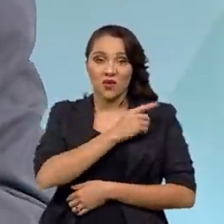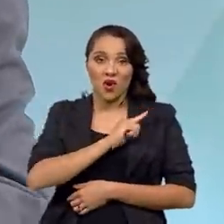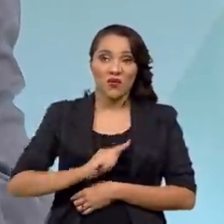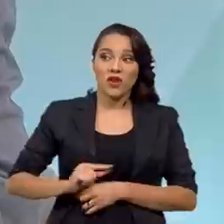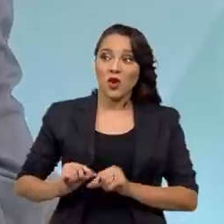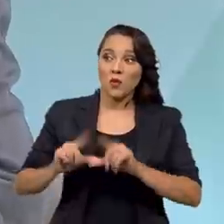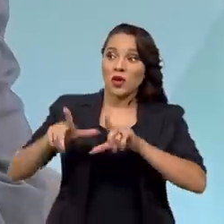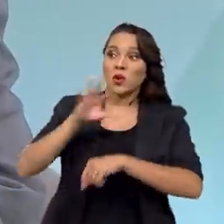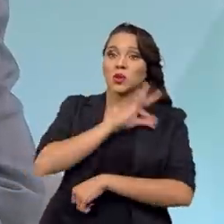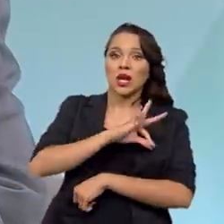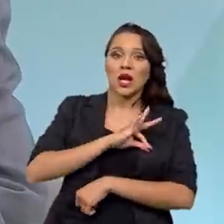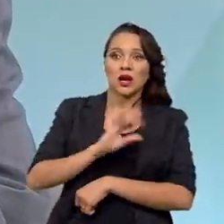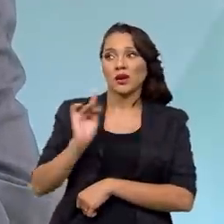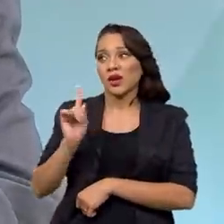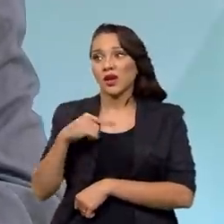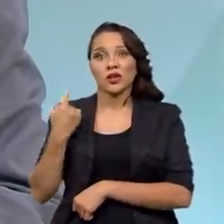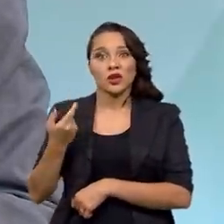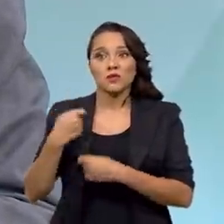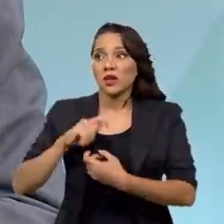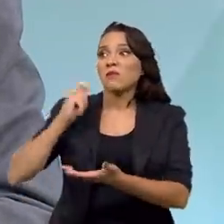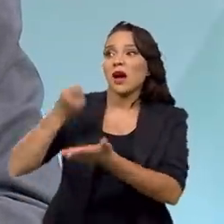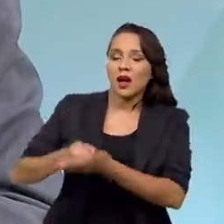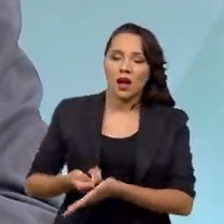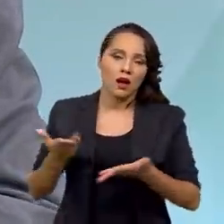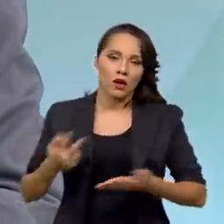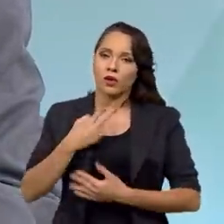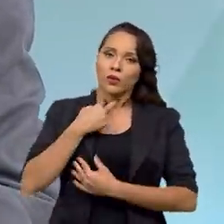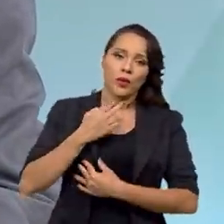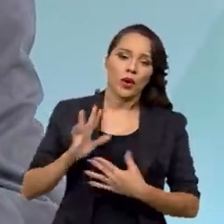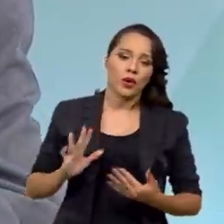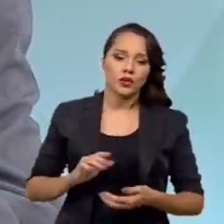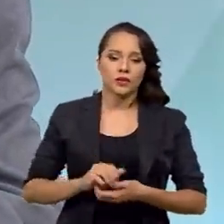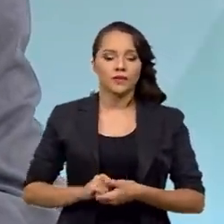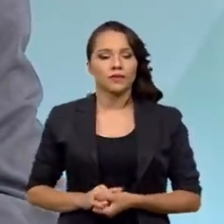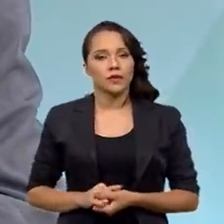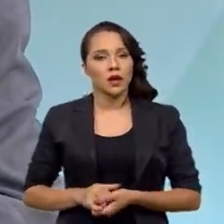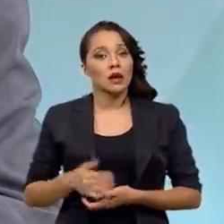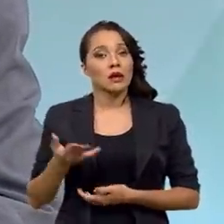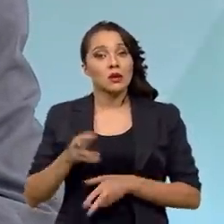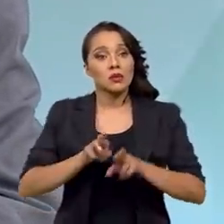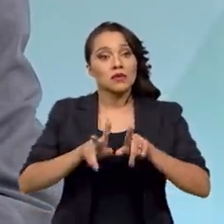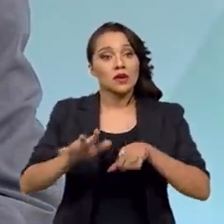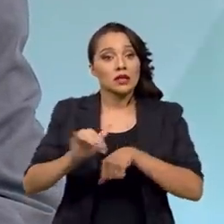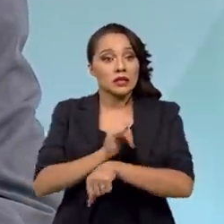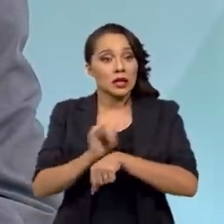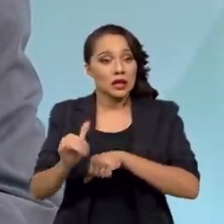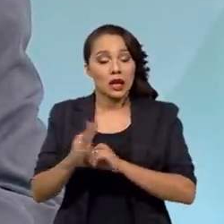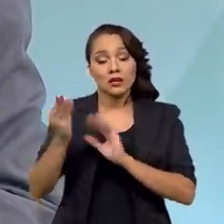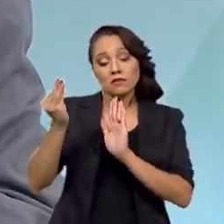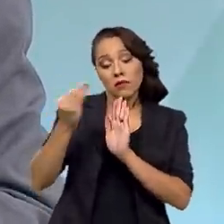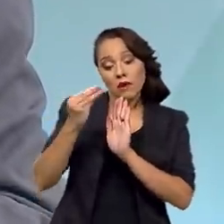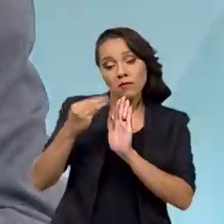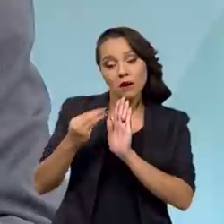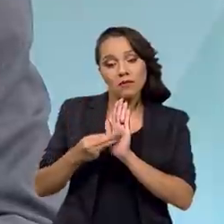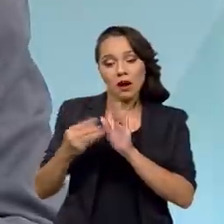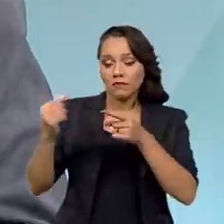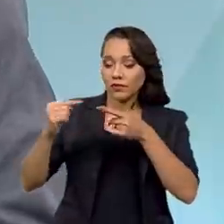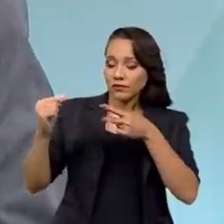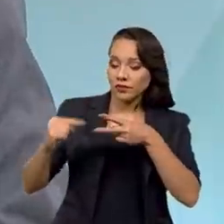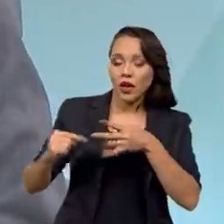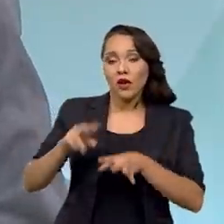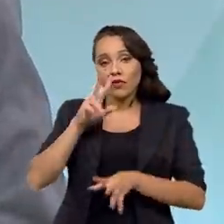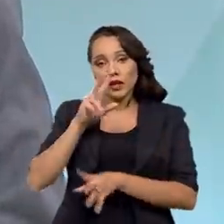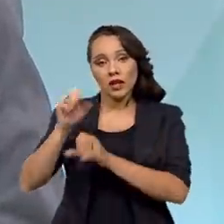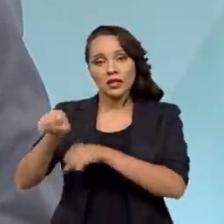aumentou o salário, e nós é que tínhamos que pagar a conta. Não pode mais fazer isso. Então, uma série de medidas legais, fortalecendo